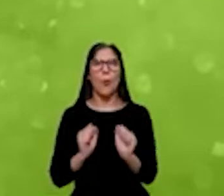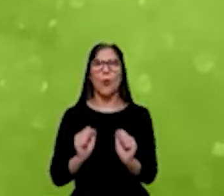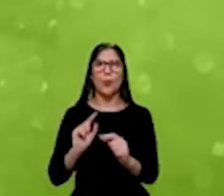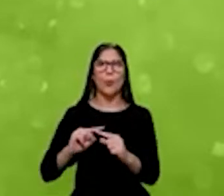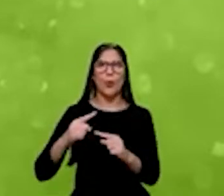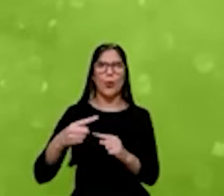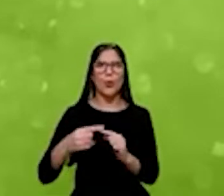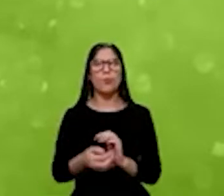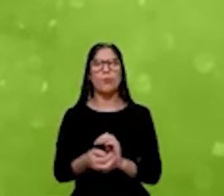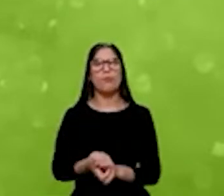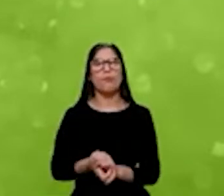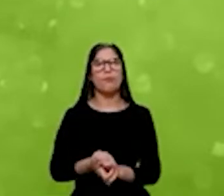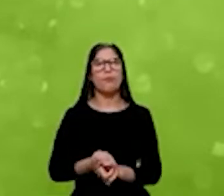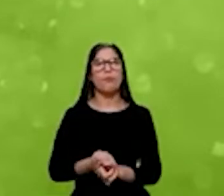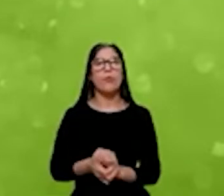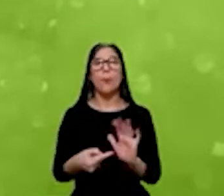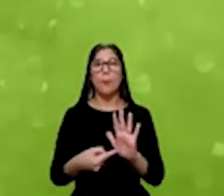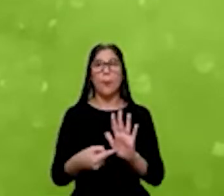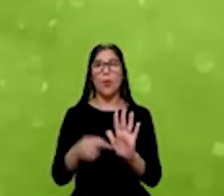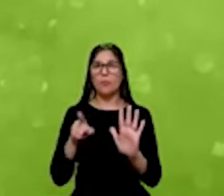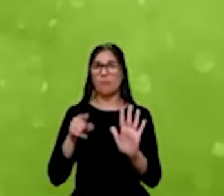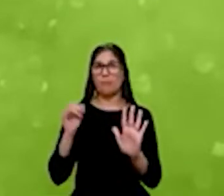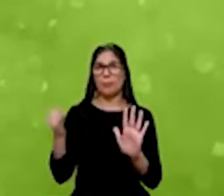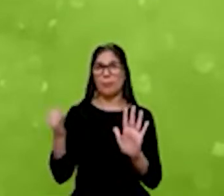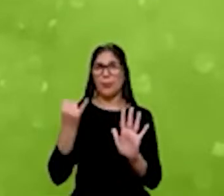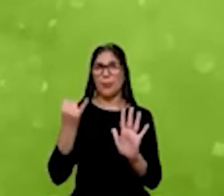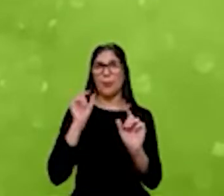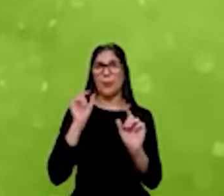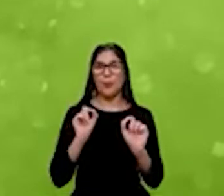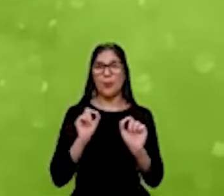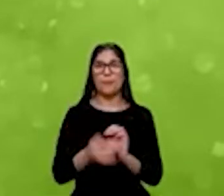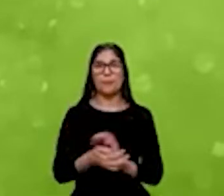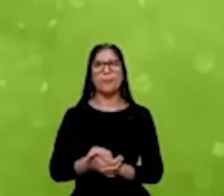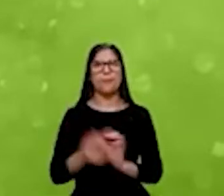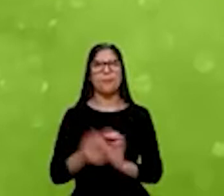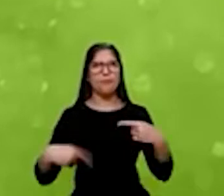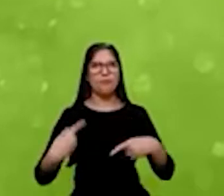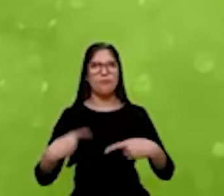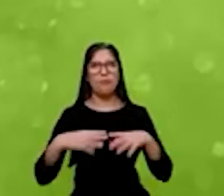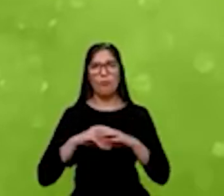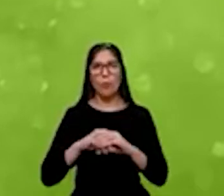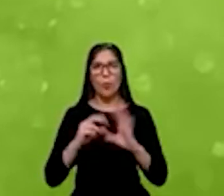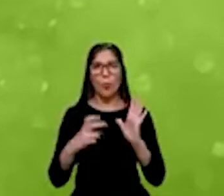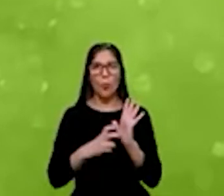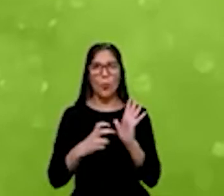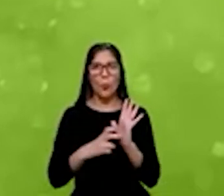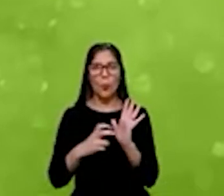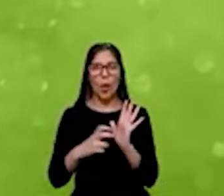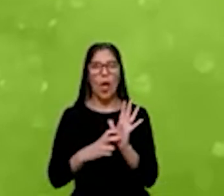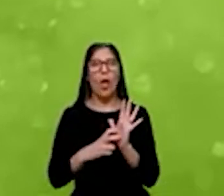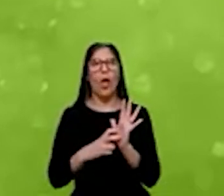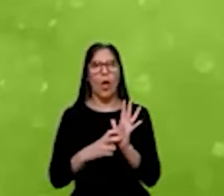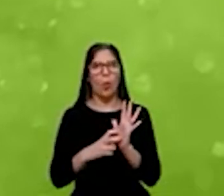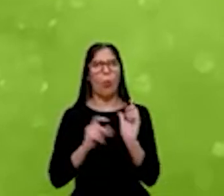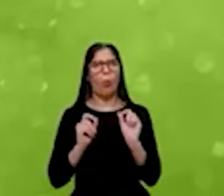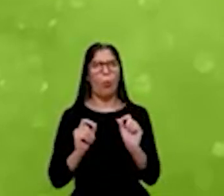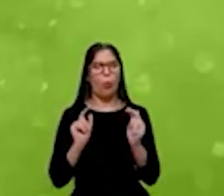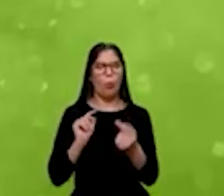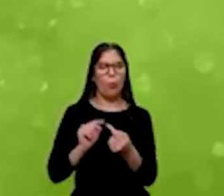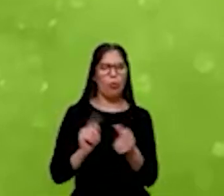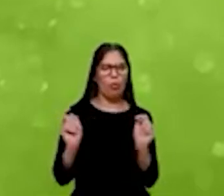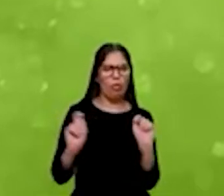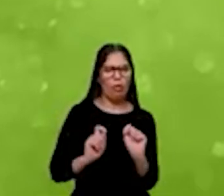essa página é muito relevante. A gente cada vez mais discute no banco os ativos tangíveis, mas os ativos